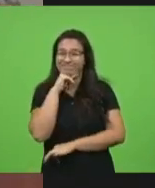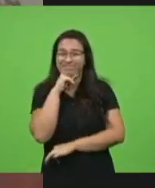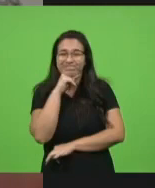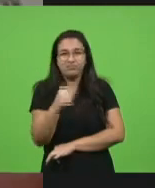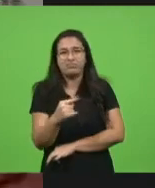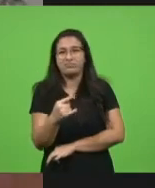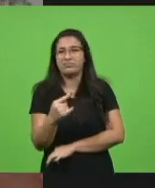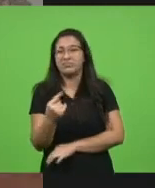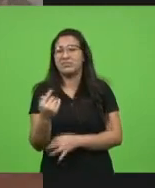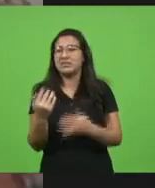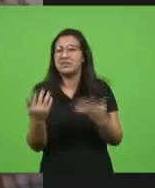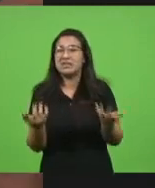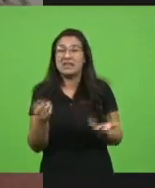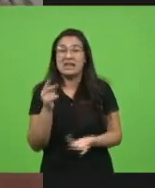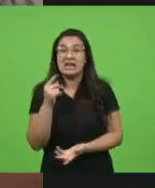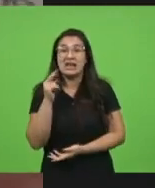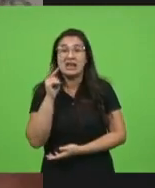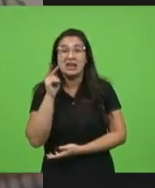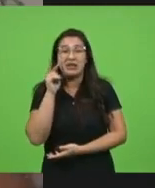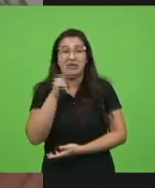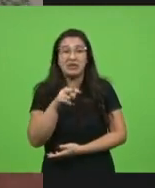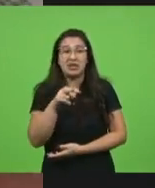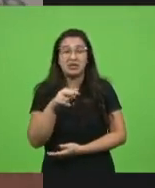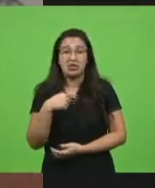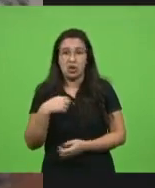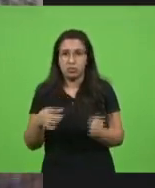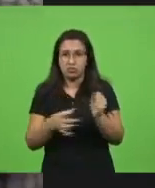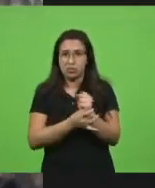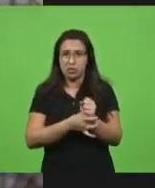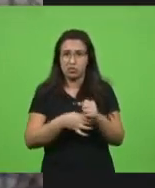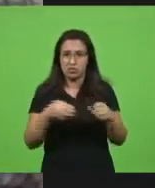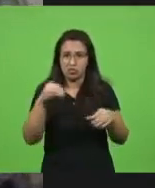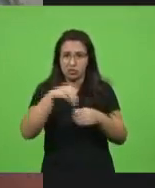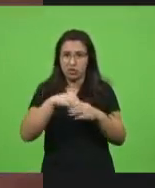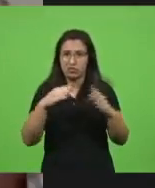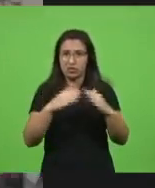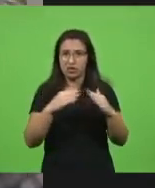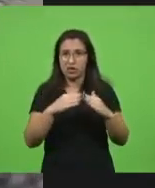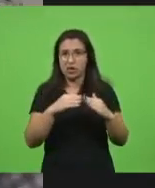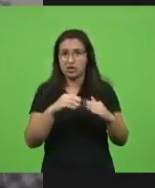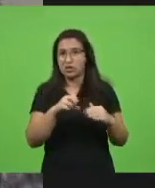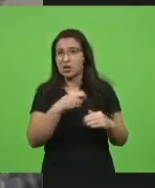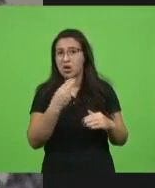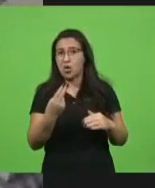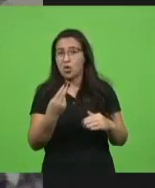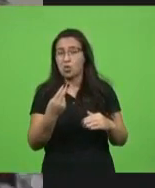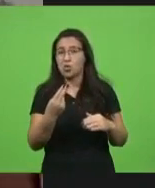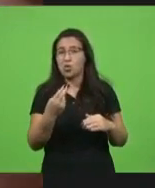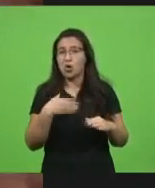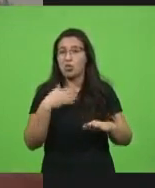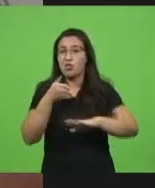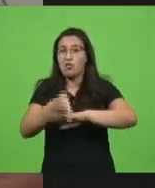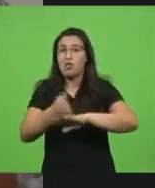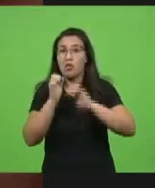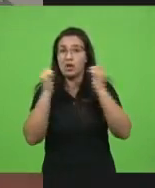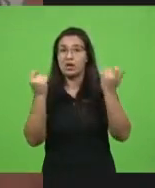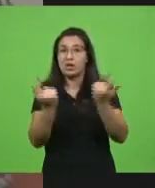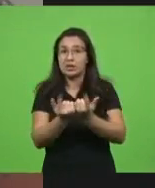nenhuma de eu estar, de eu estar, por exemplo, na Assembleia Legislativa. nós sabemos